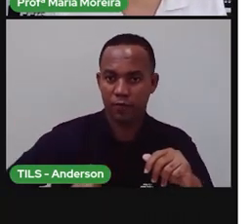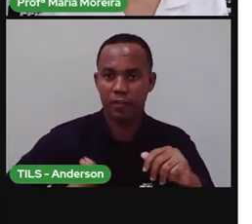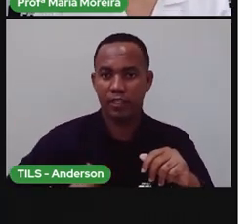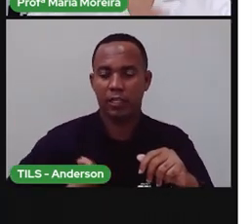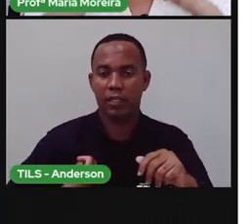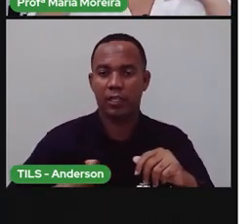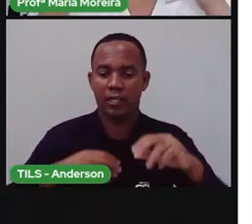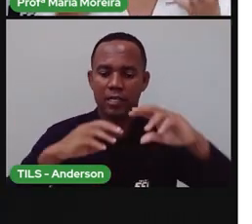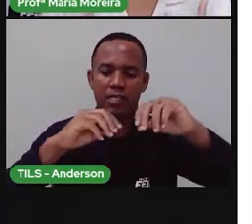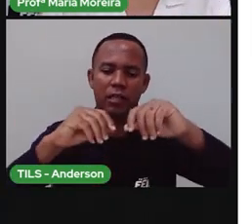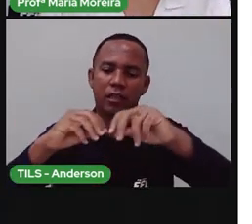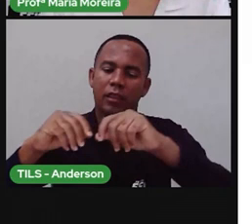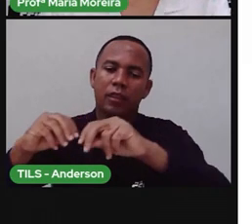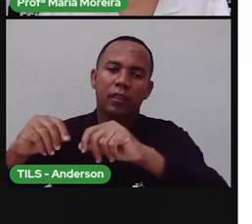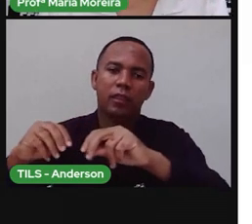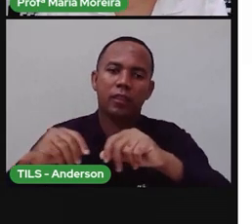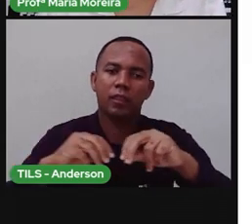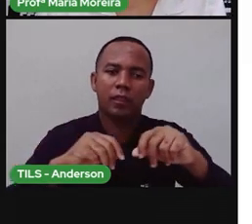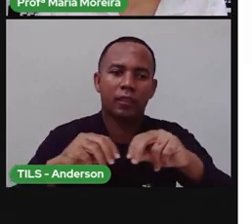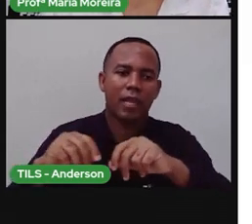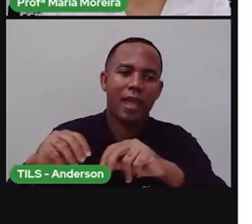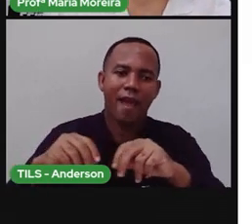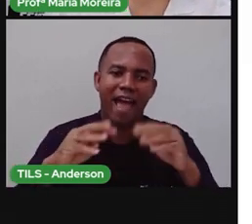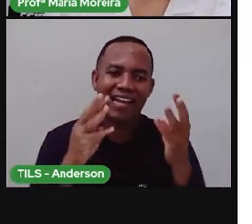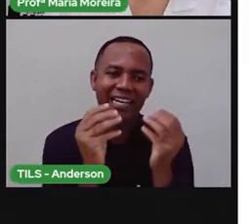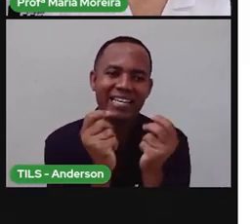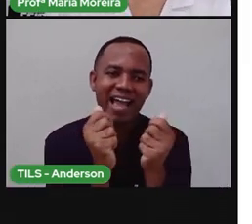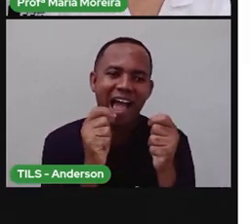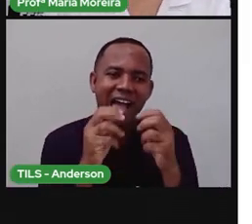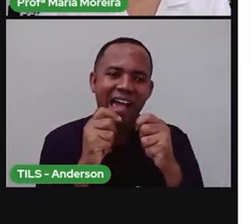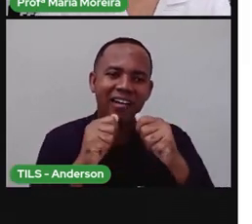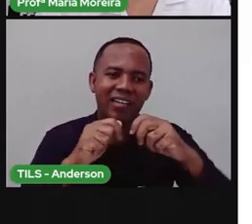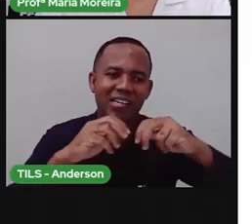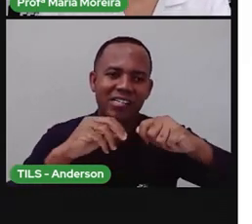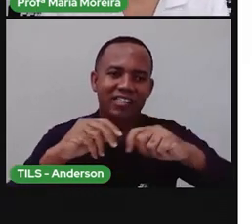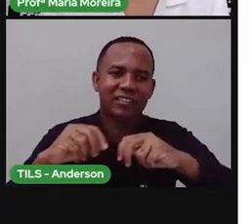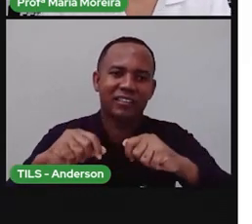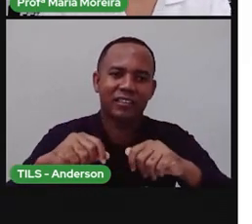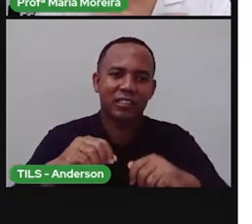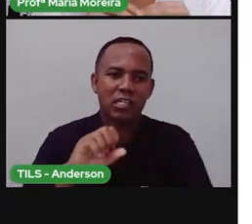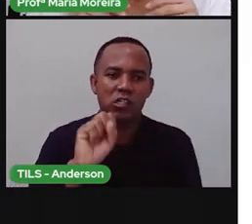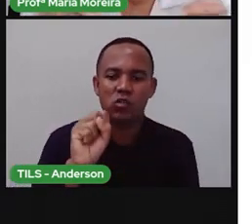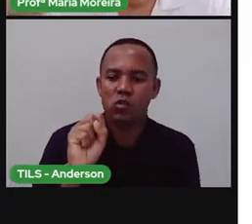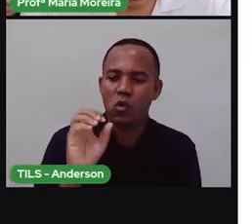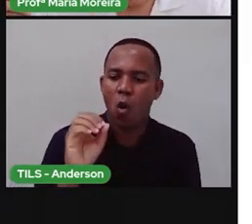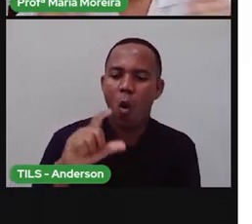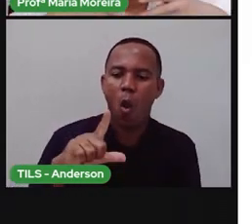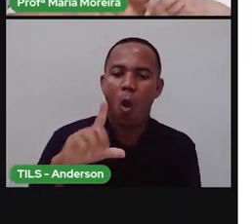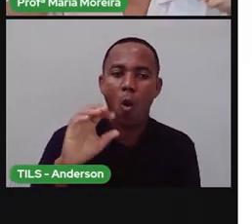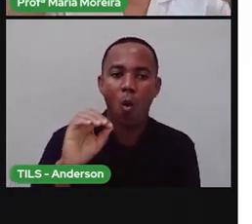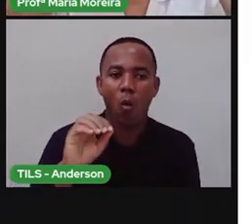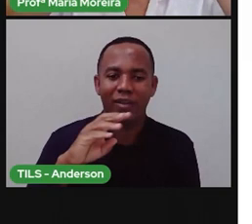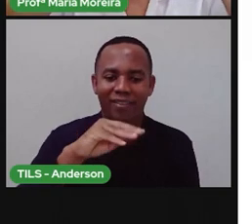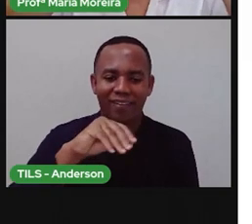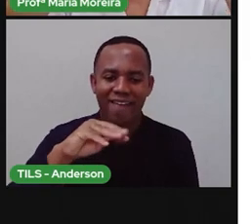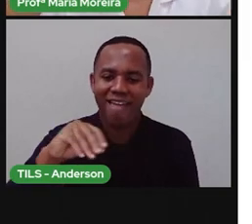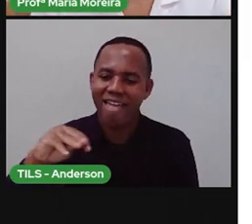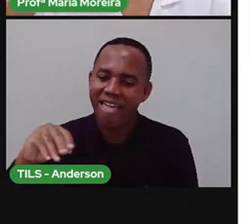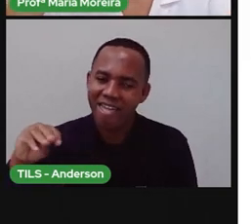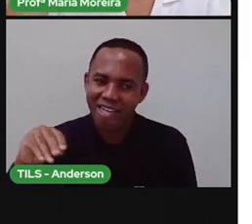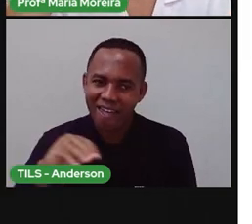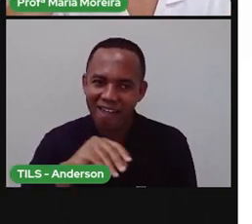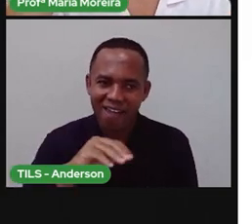terra. Não é o planeta Terra que a gente aprendeu aqui esses dias. A própria está falando do solo, meio da terra. Aquela que a pega,